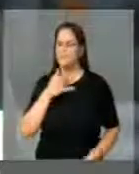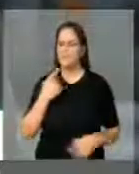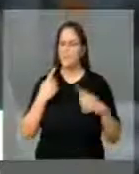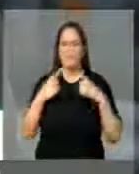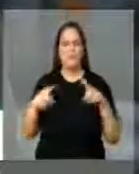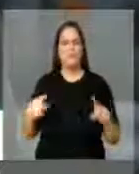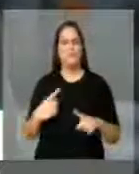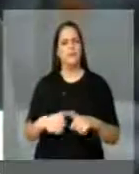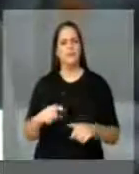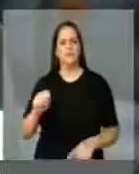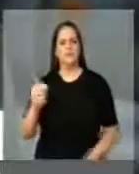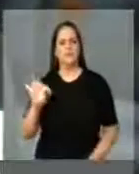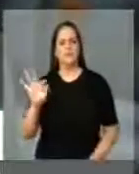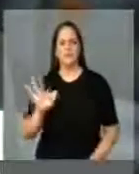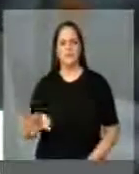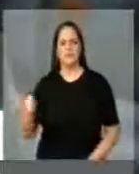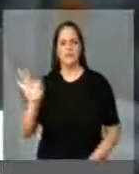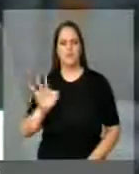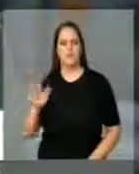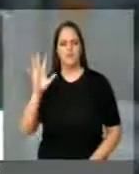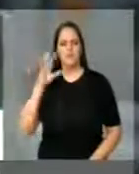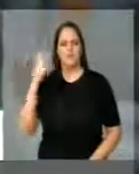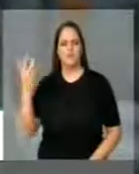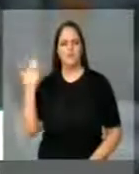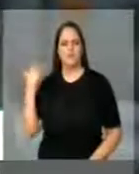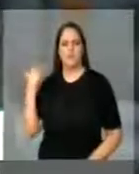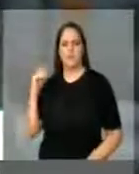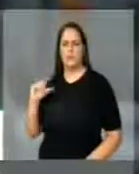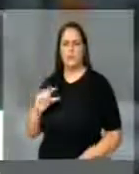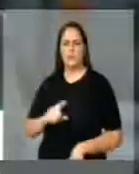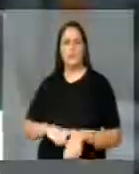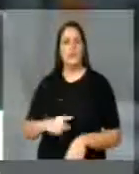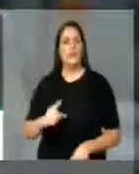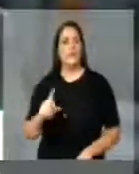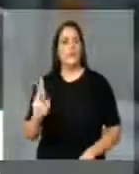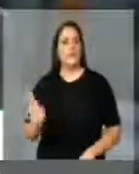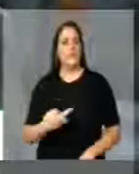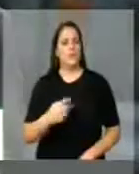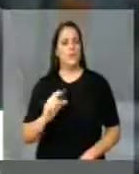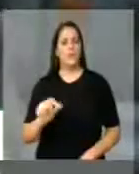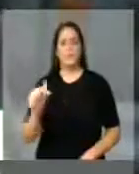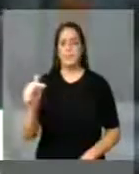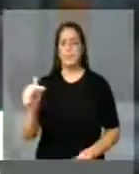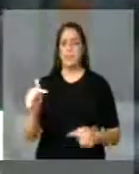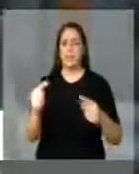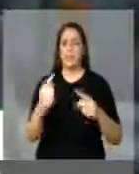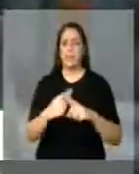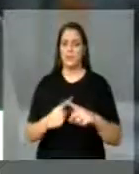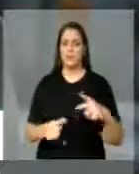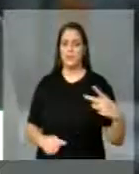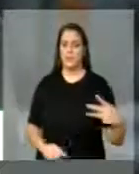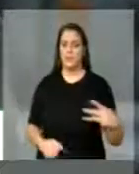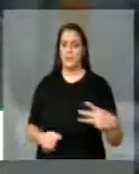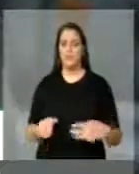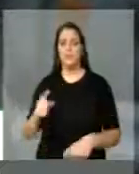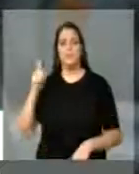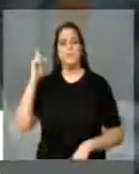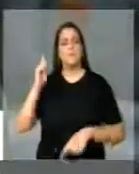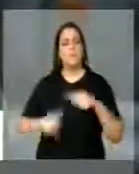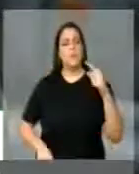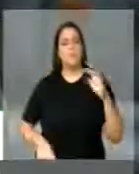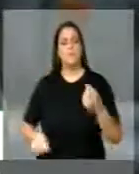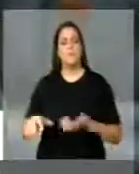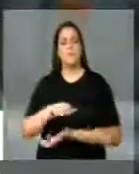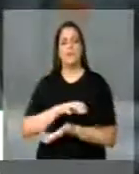decisão do Supremo Tribunal Federal, de ainda pouco, quando, por sete votos a três, proíbe a